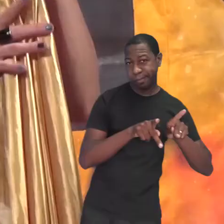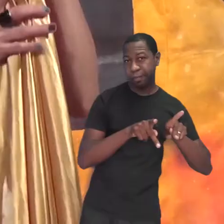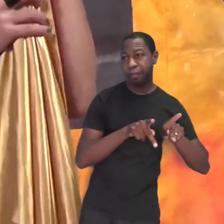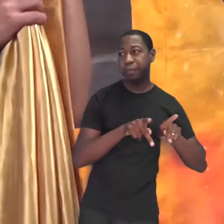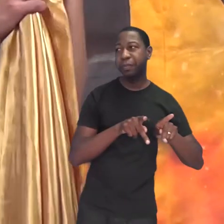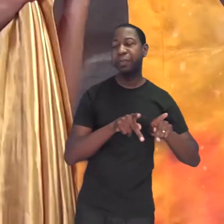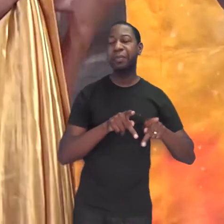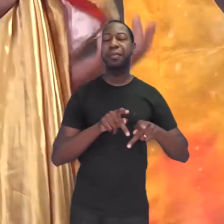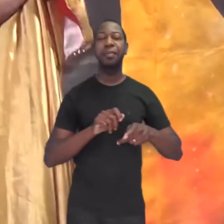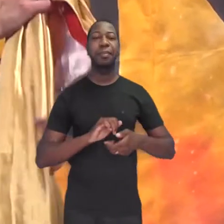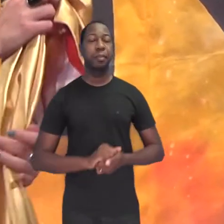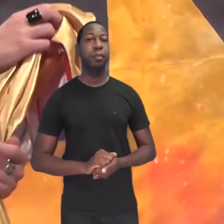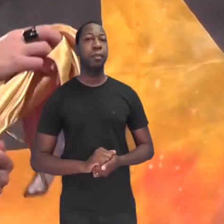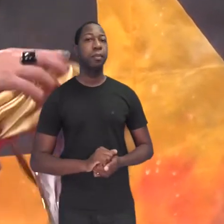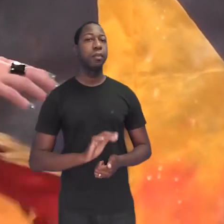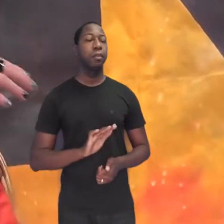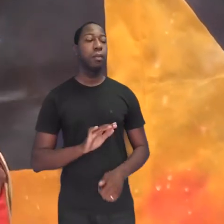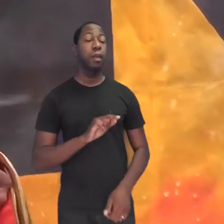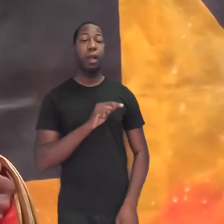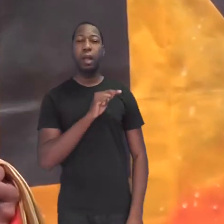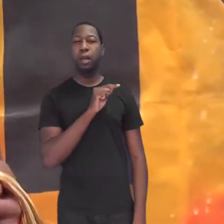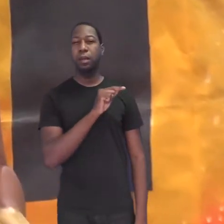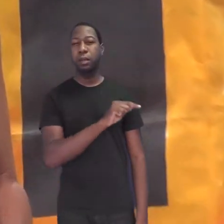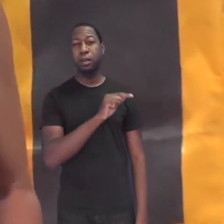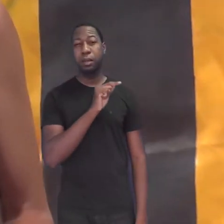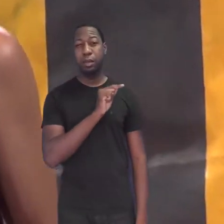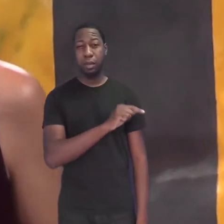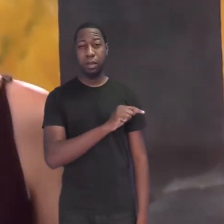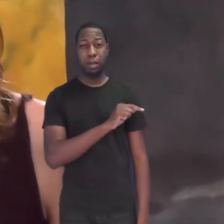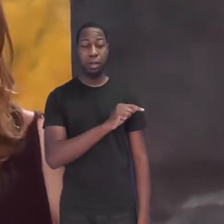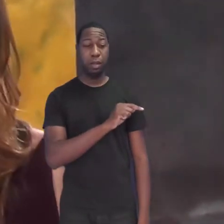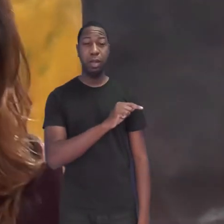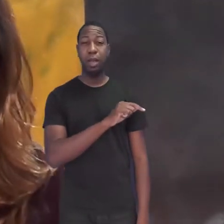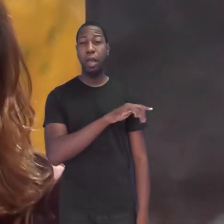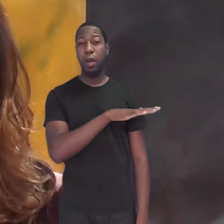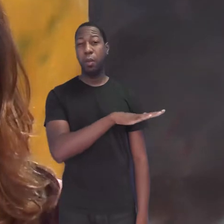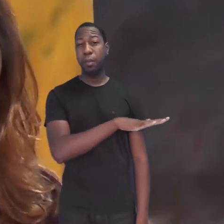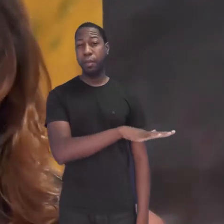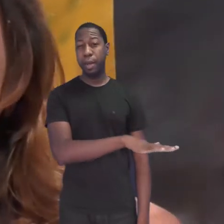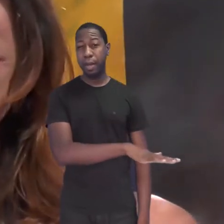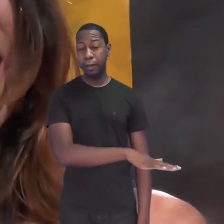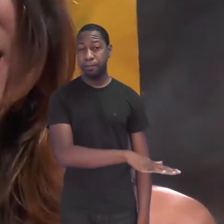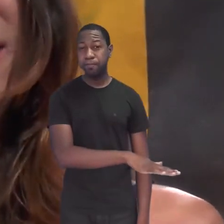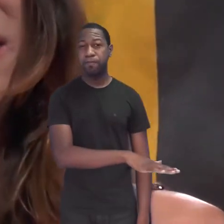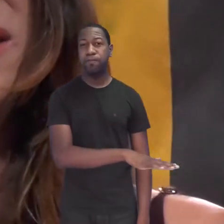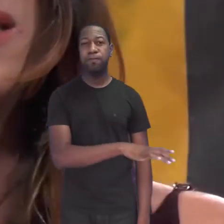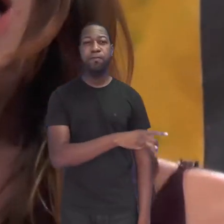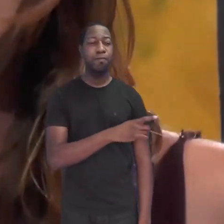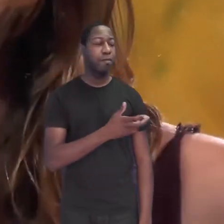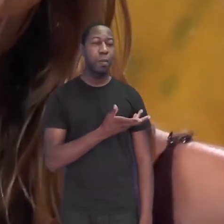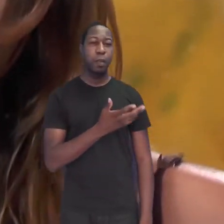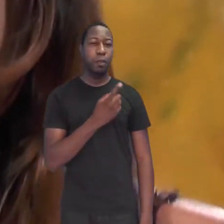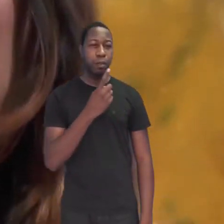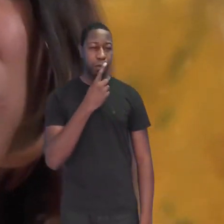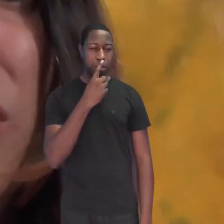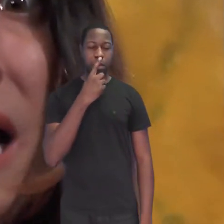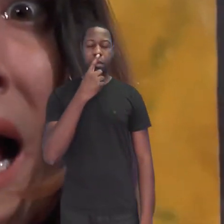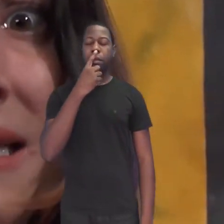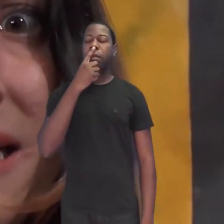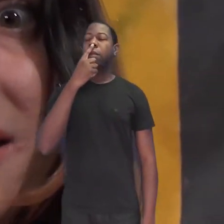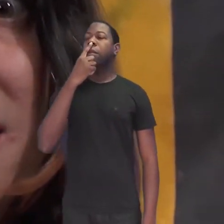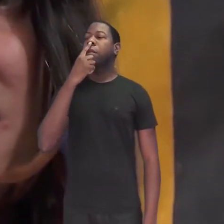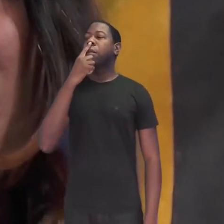que o filho dele era uma criança daquelas muito mimadas, mal